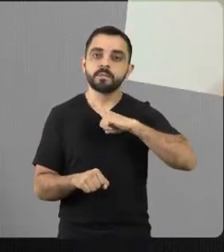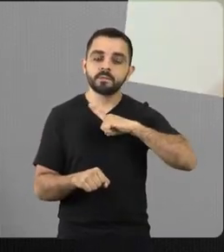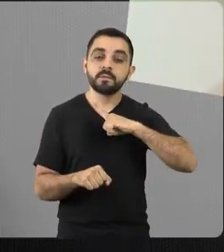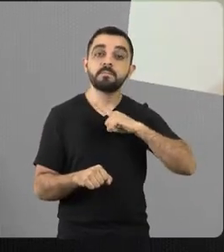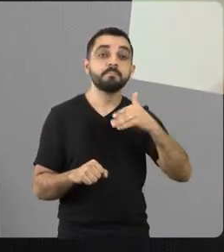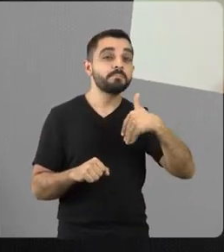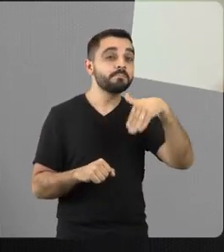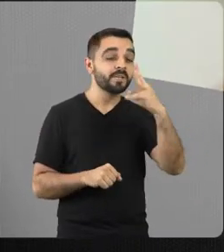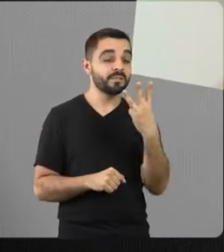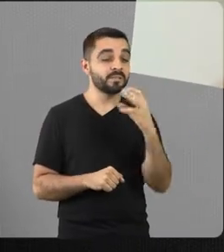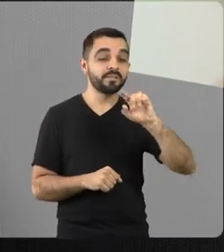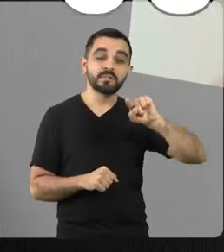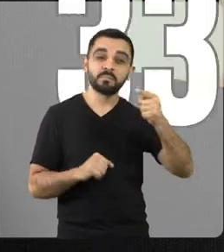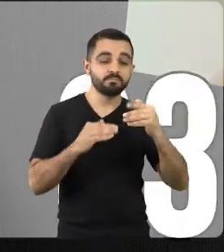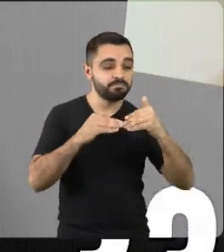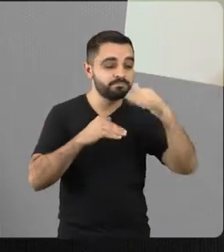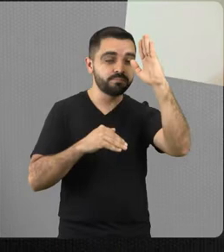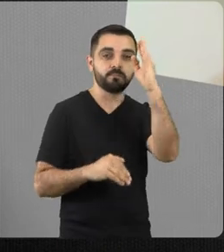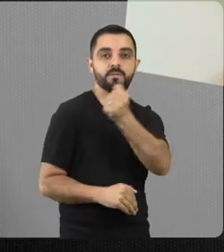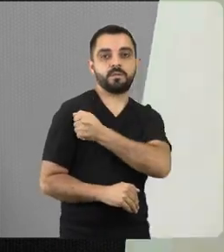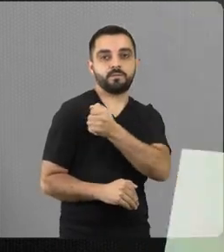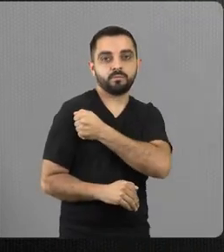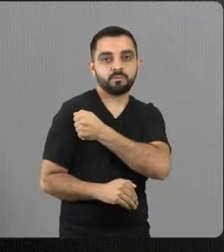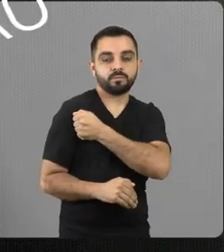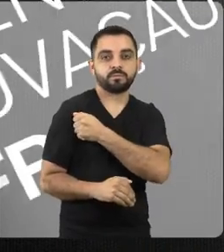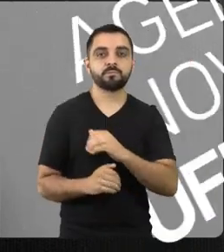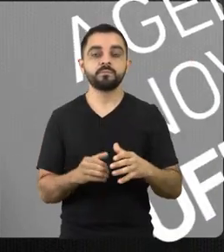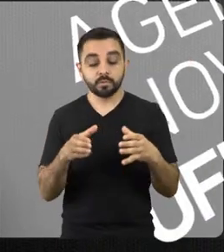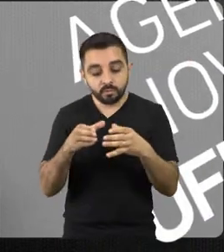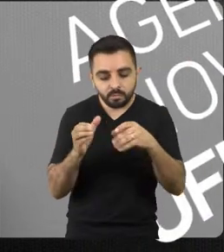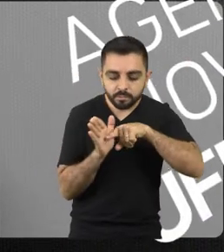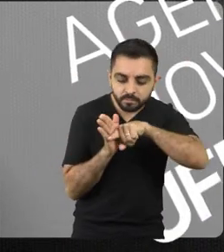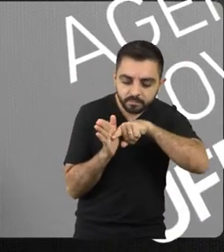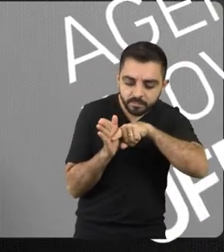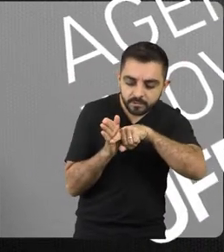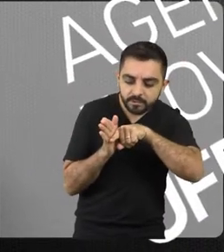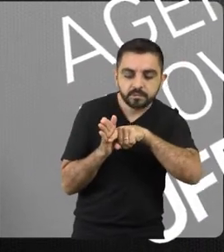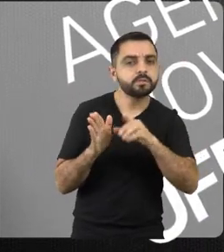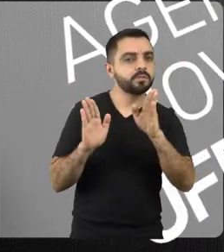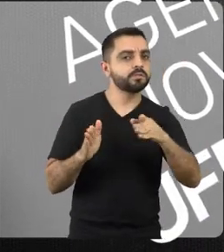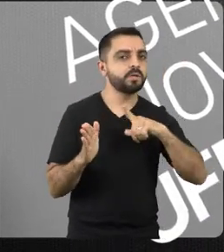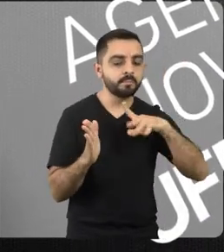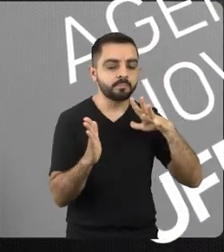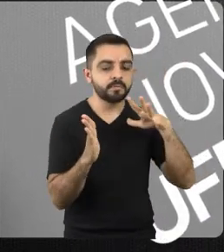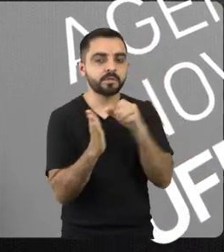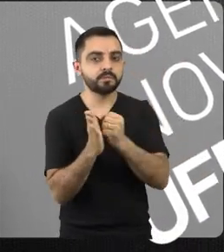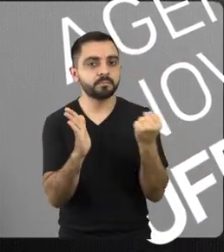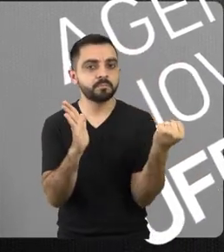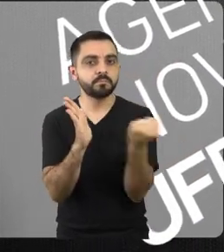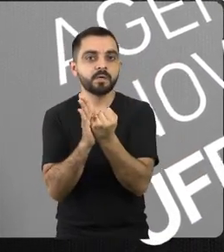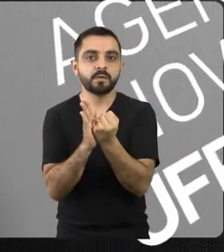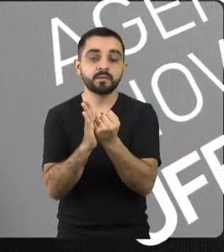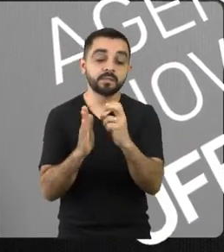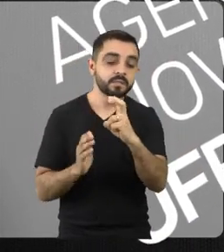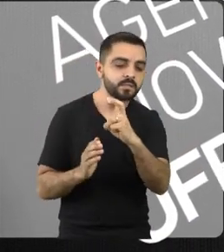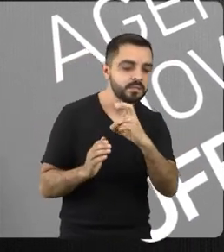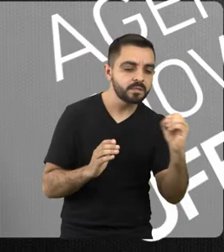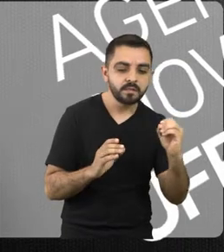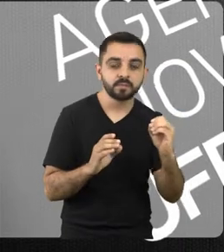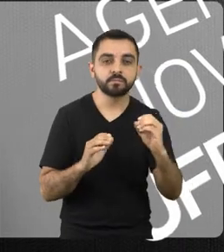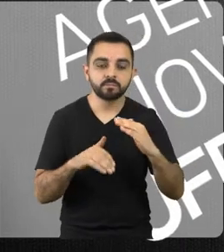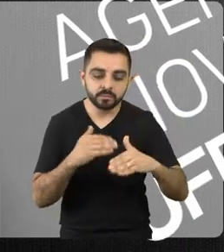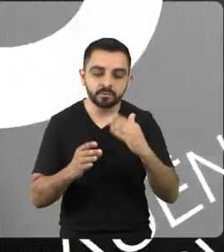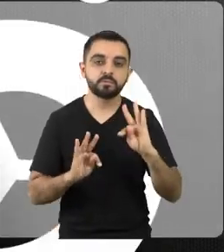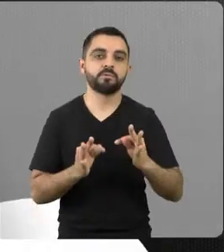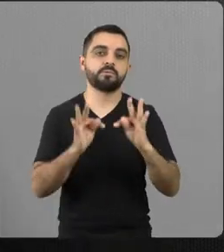estudo para mais de 30 mil estudantes. Os pesquisadores da universidade já registraram juntos mais de 500 patentes de